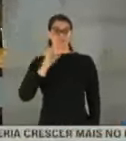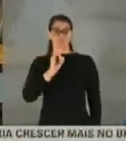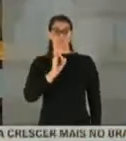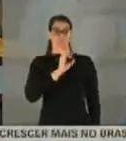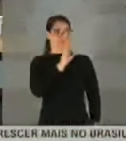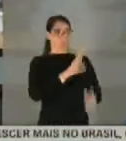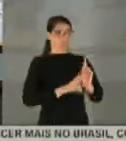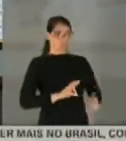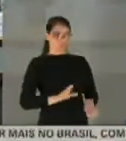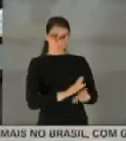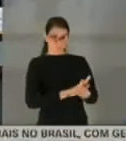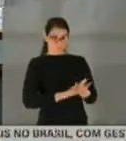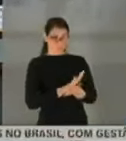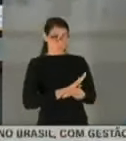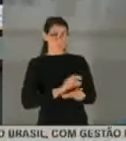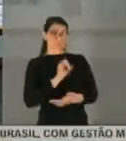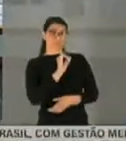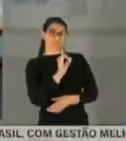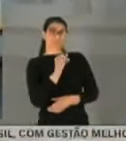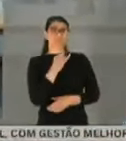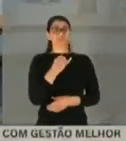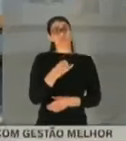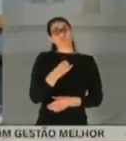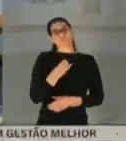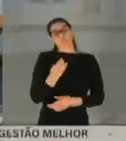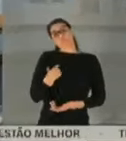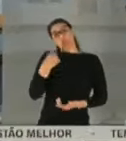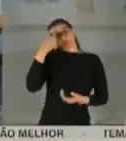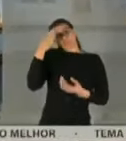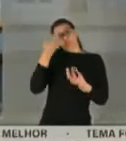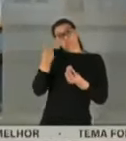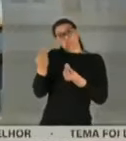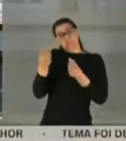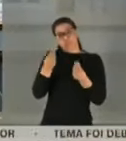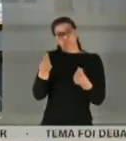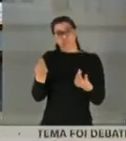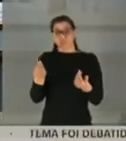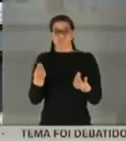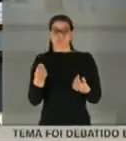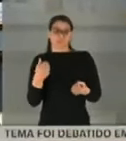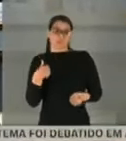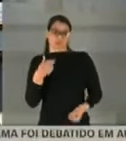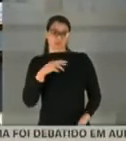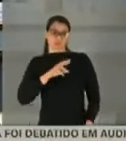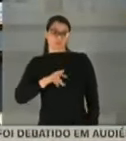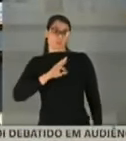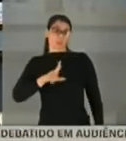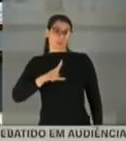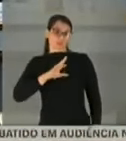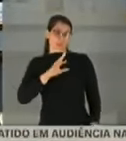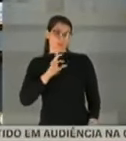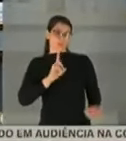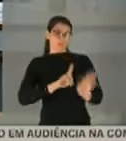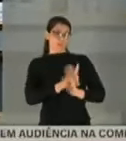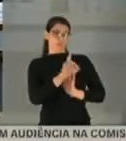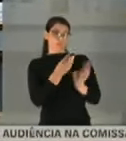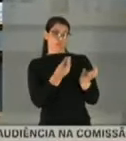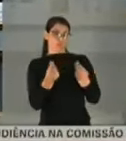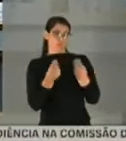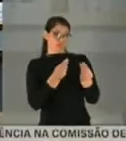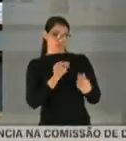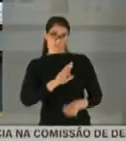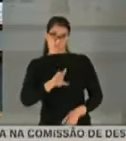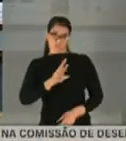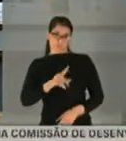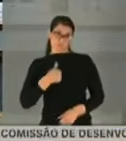não responda. Se a senhora acha subjetiva, a presidência entenderá que não serão subjetivas. Eu só estou lhe avisando